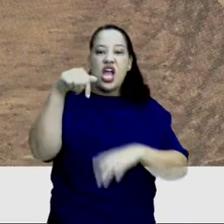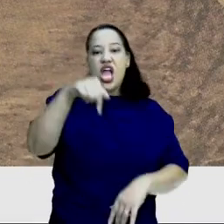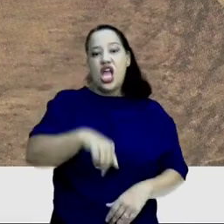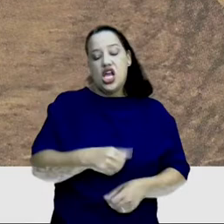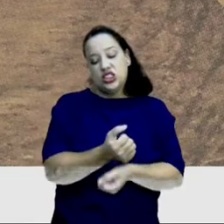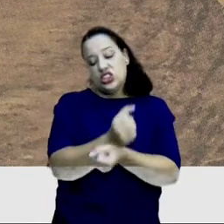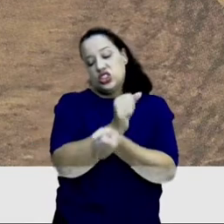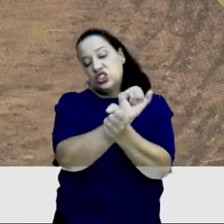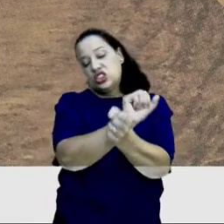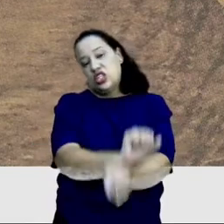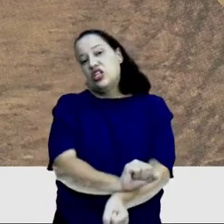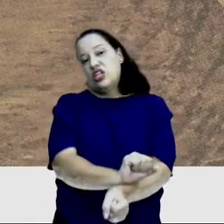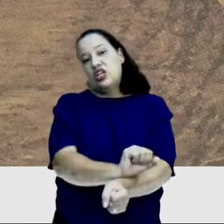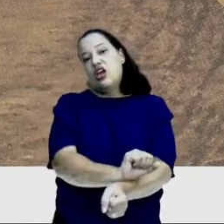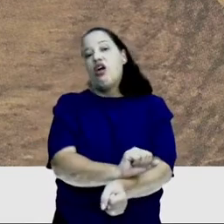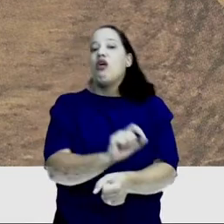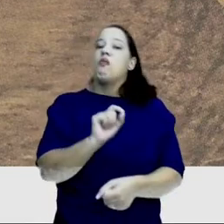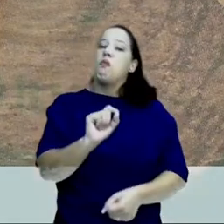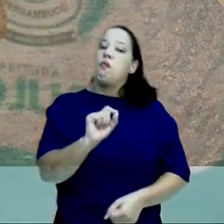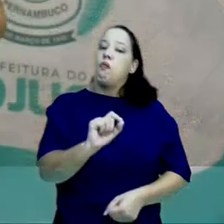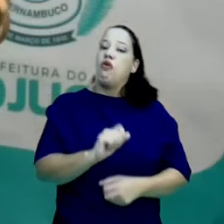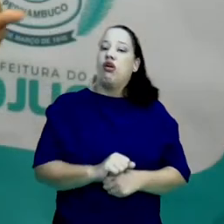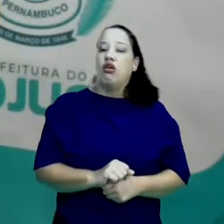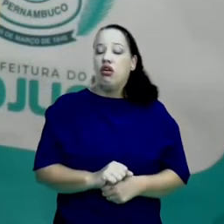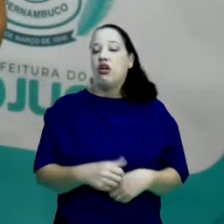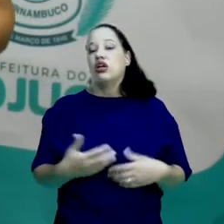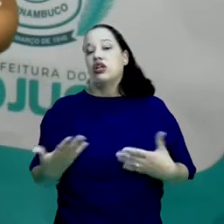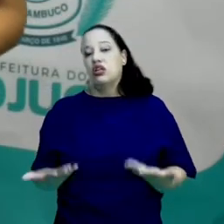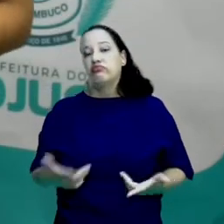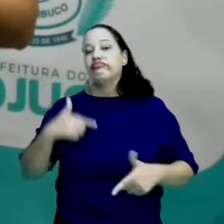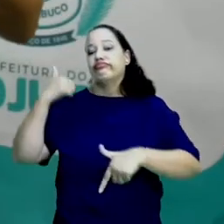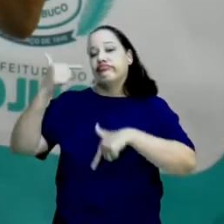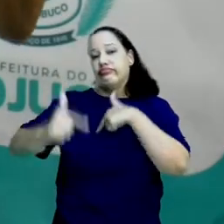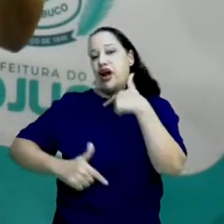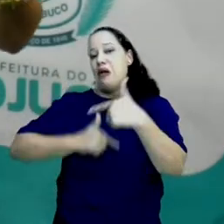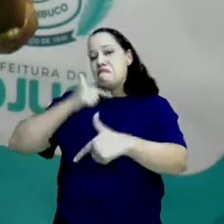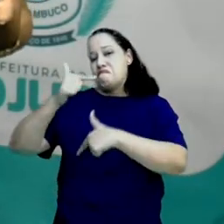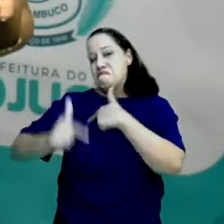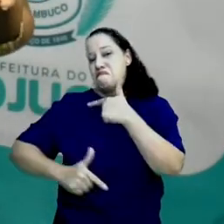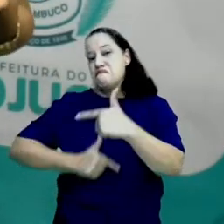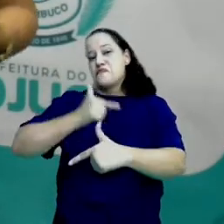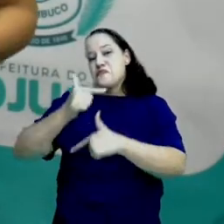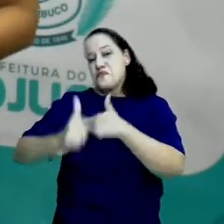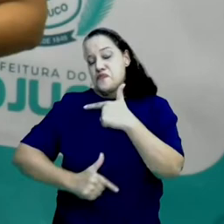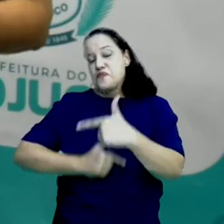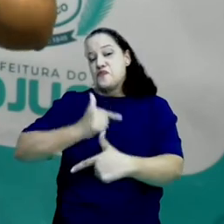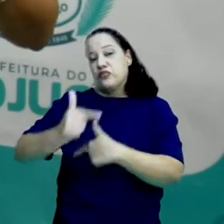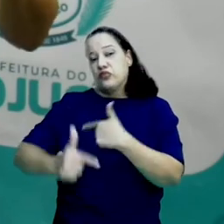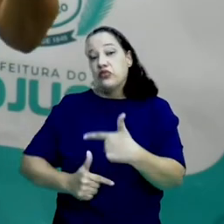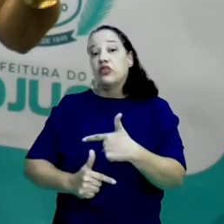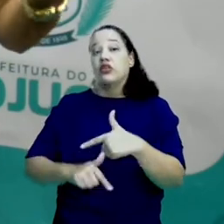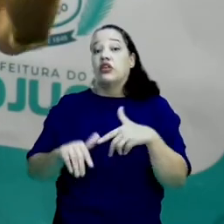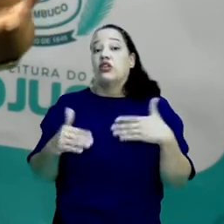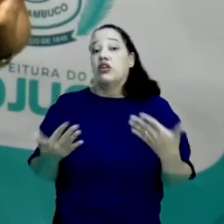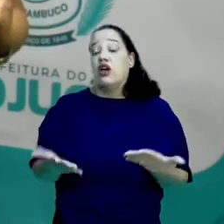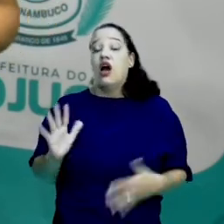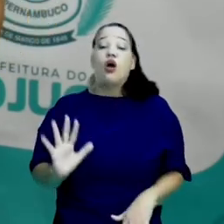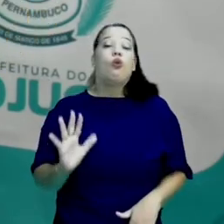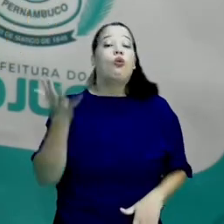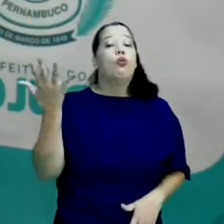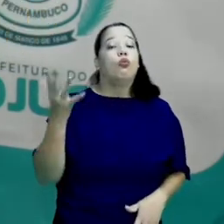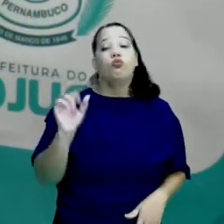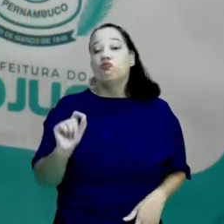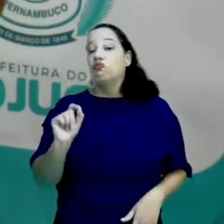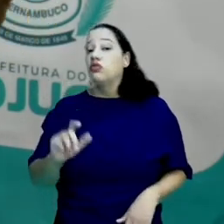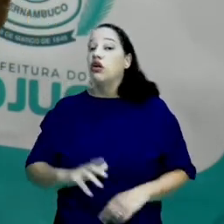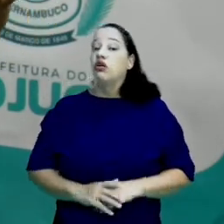o que é eles faziam aqui? Eles tinham que vir aqui trabalhar, trabalhar muito. E o que foi que aconteceu muito aqui nesse